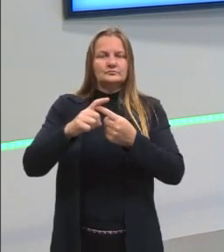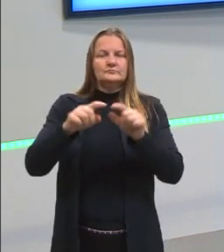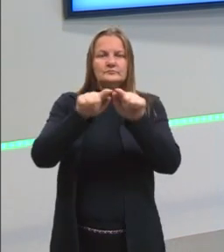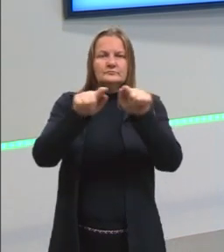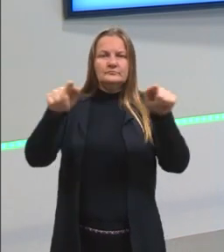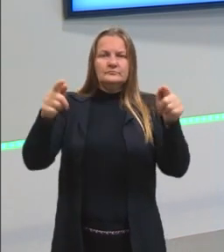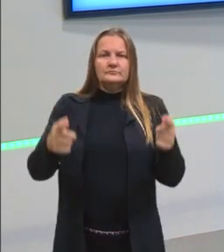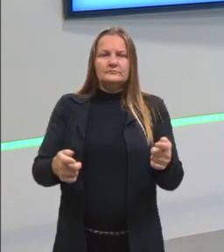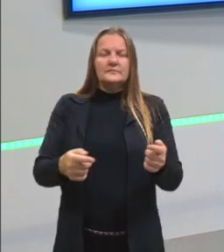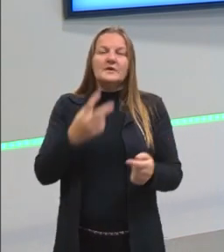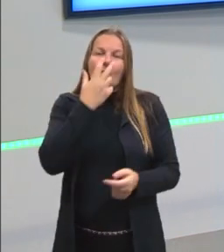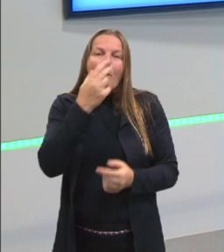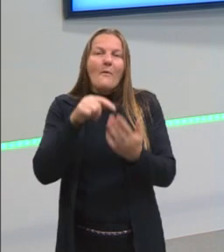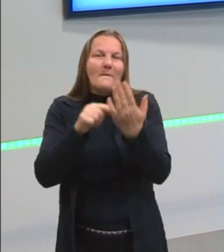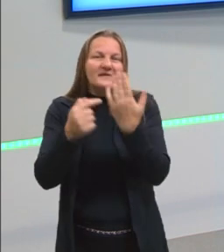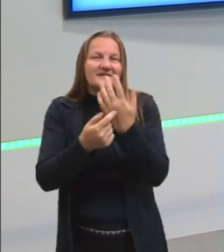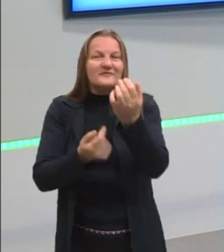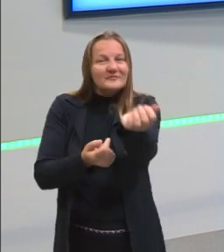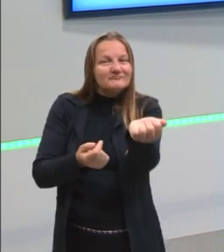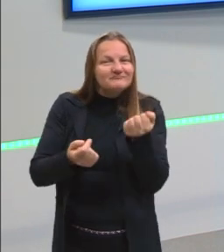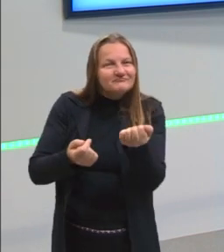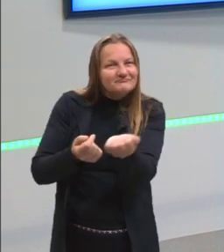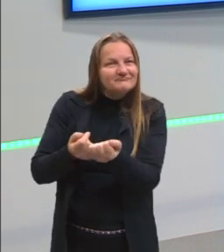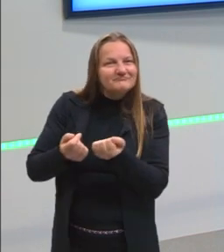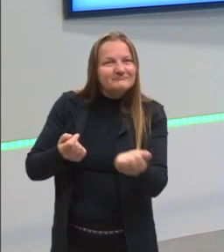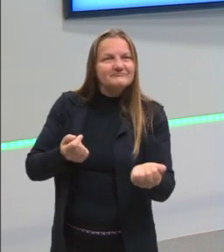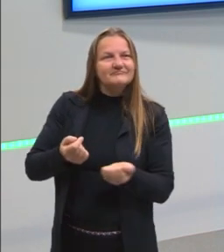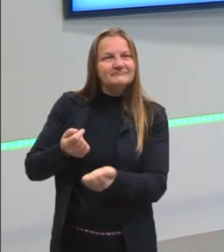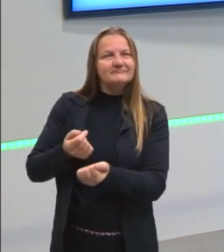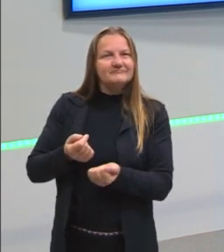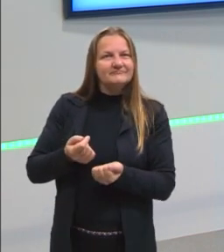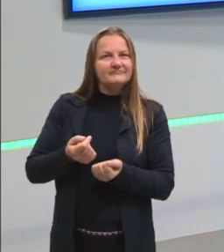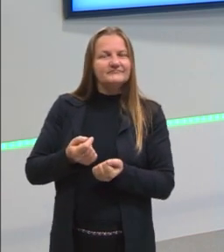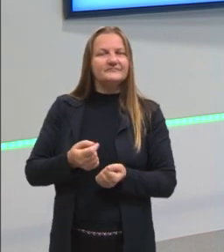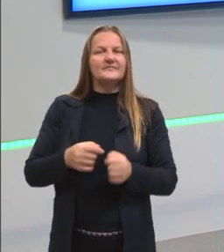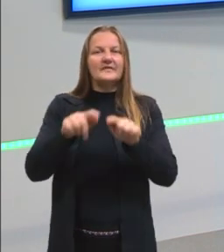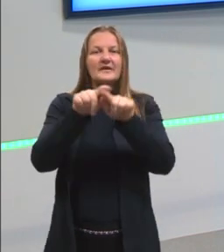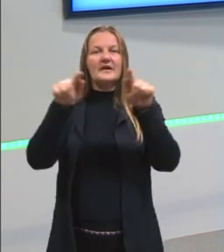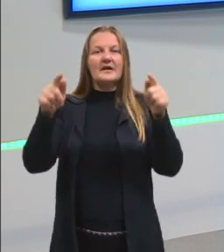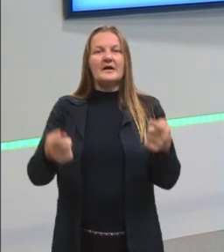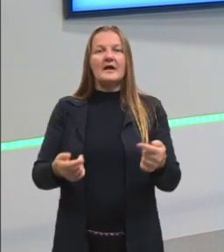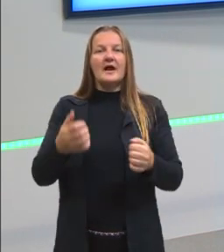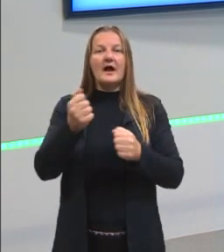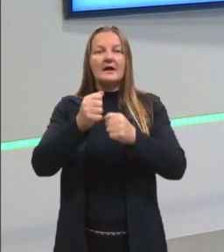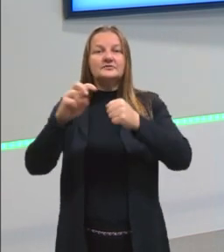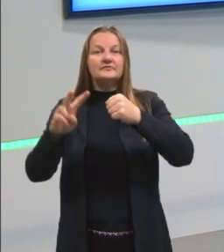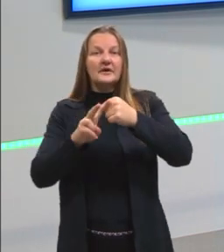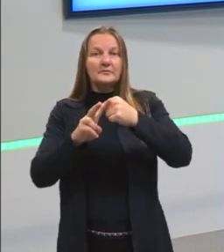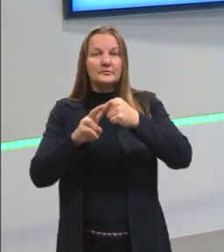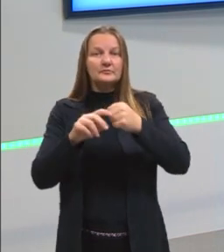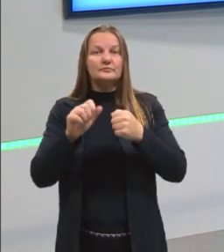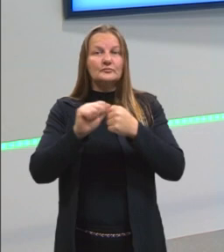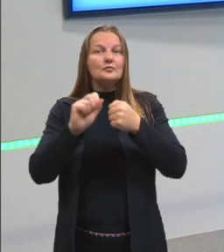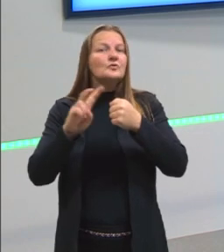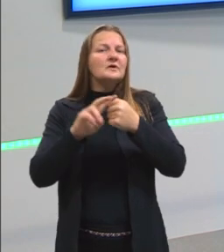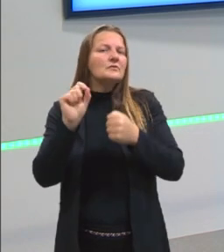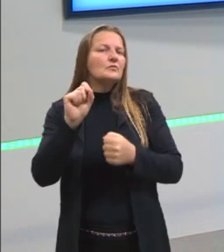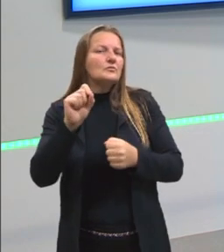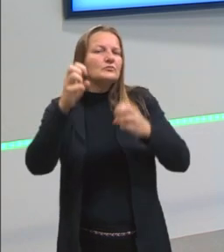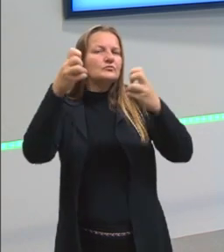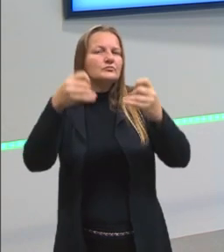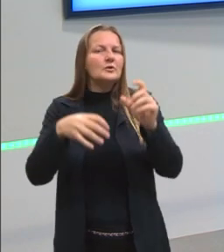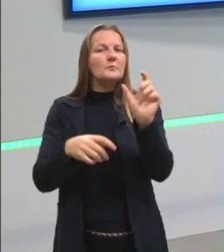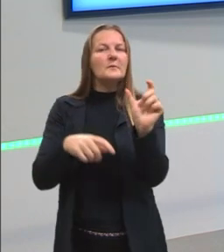dessas gavetas que eu propus aí para vocês, era a classe dos adverbios, que eram palavras que